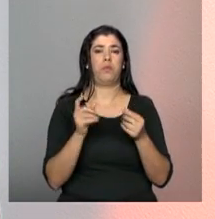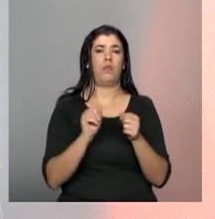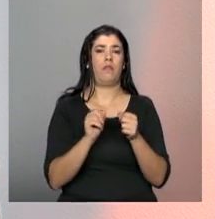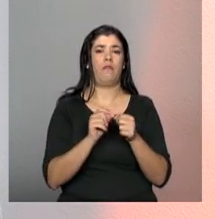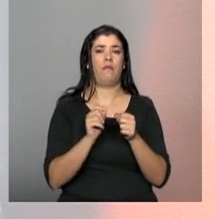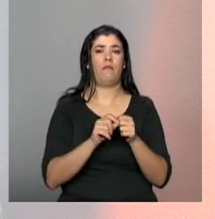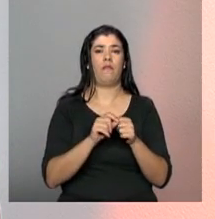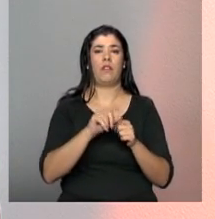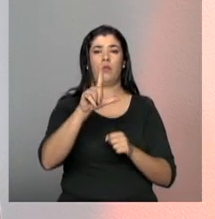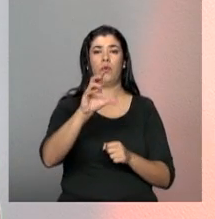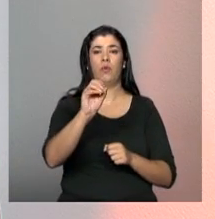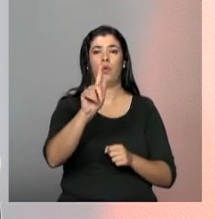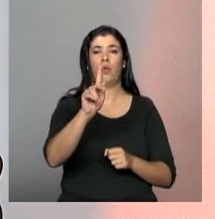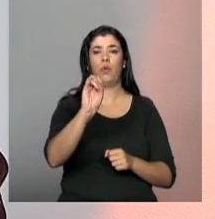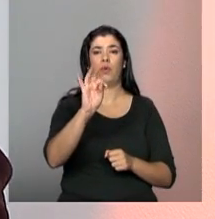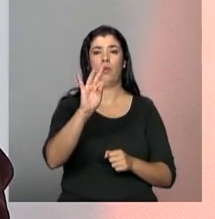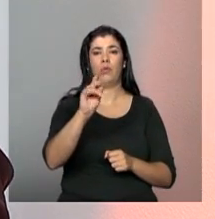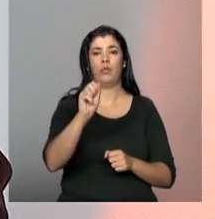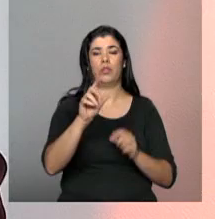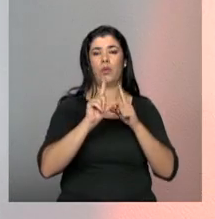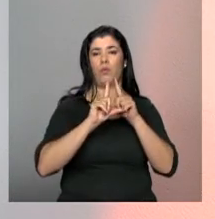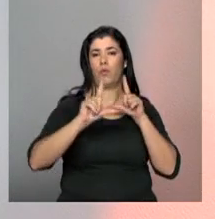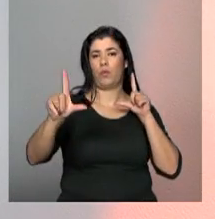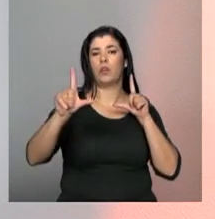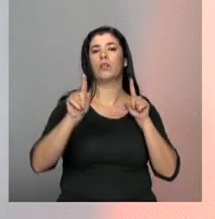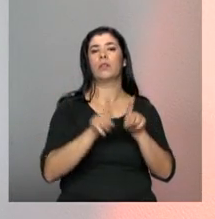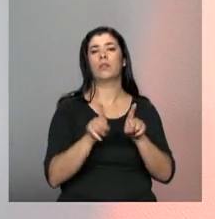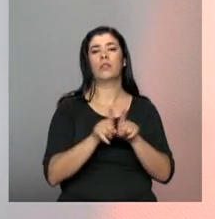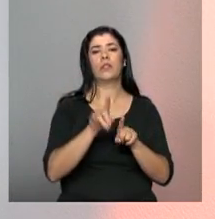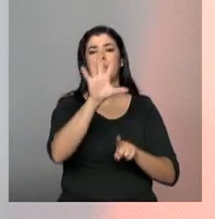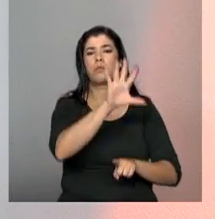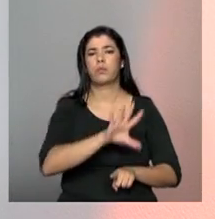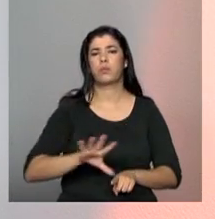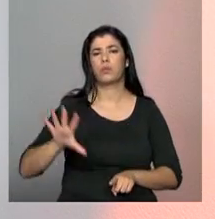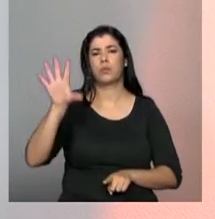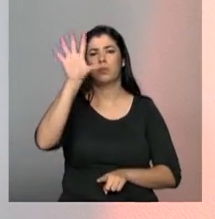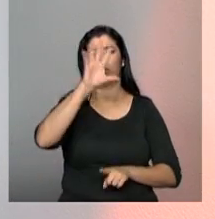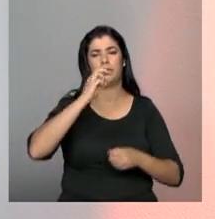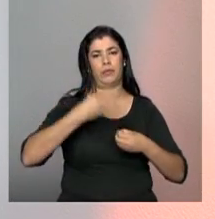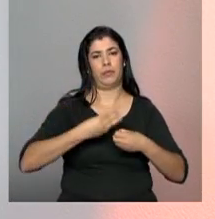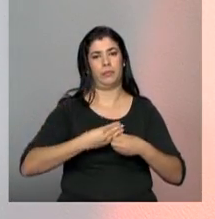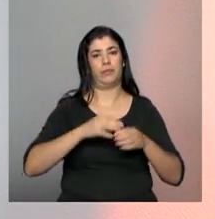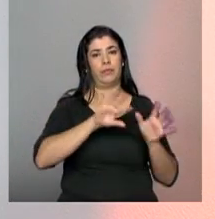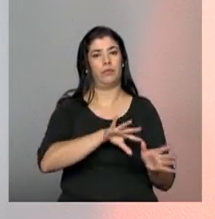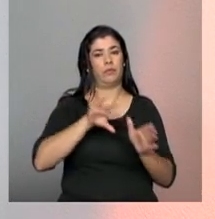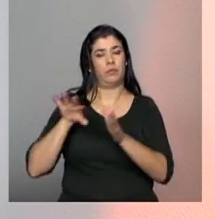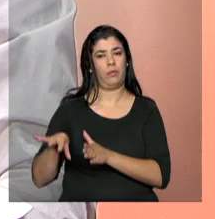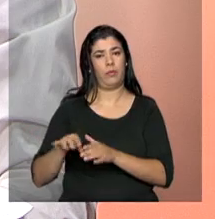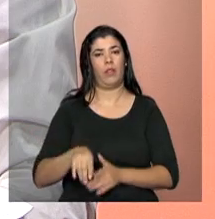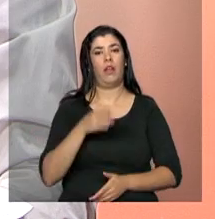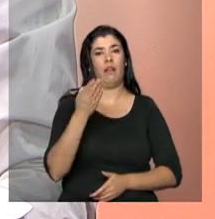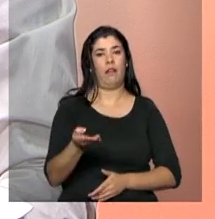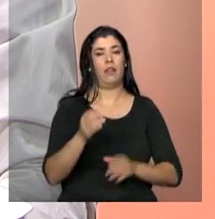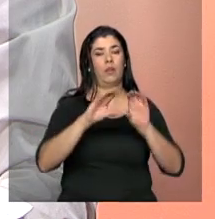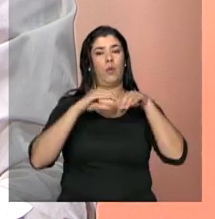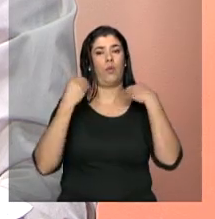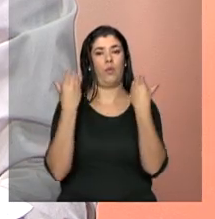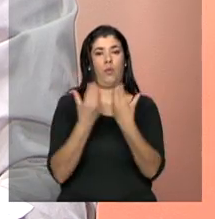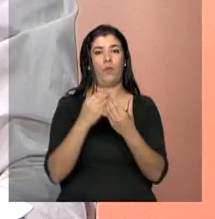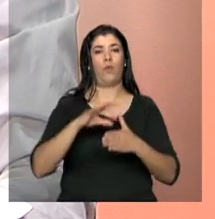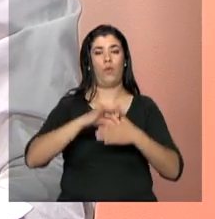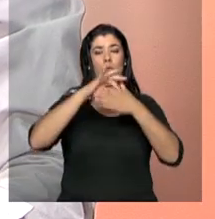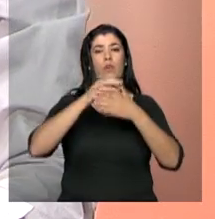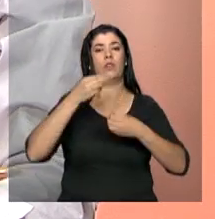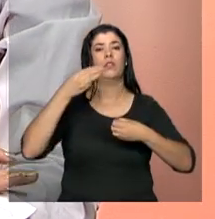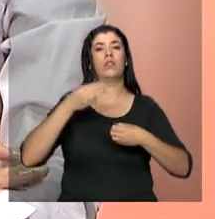de logística, de realização como um todo da Conferência Municipal. O Conselho Estadual, as mesmas coisas, cabe a ele fazer